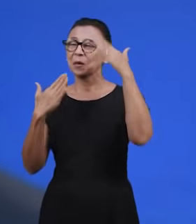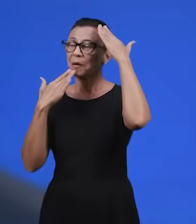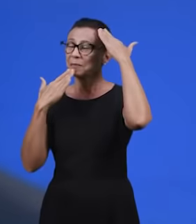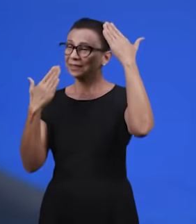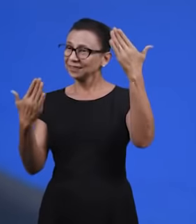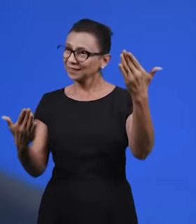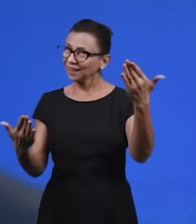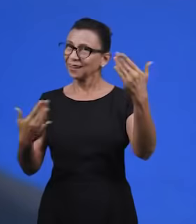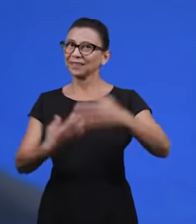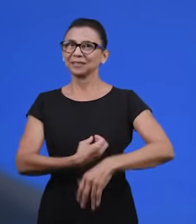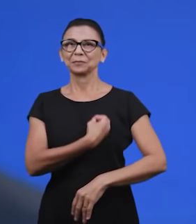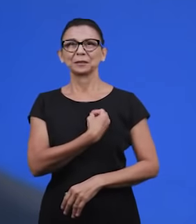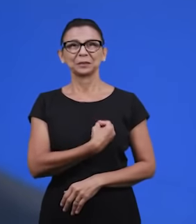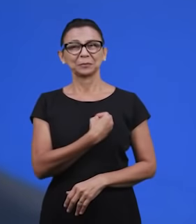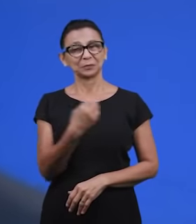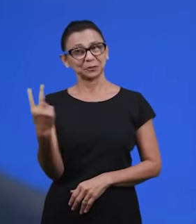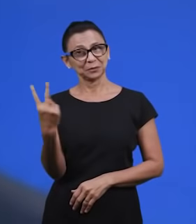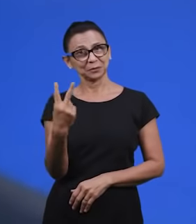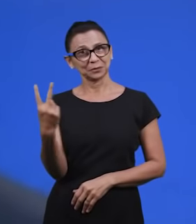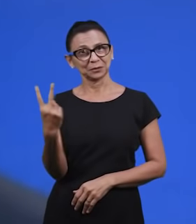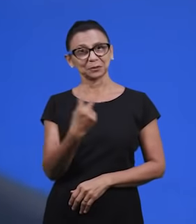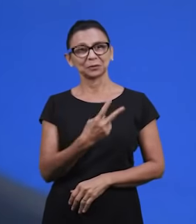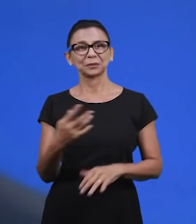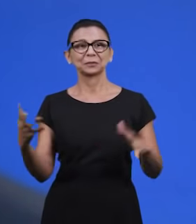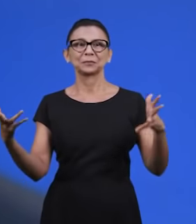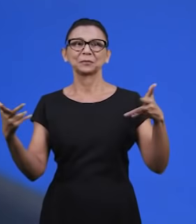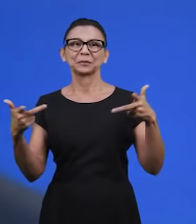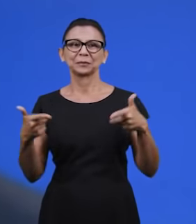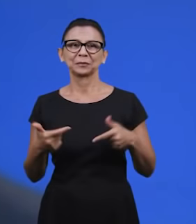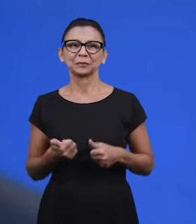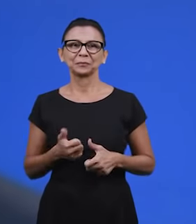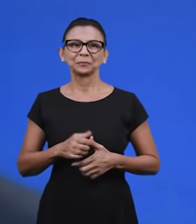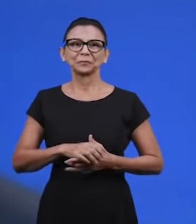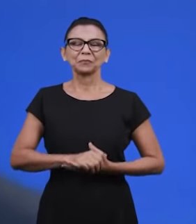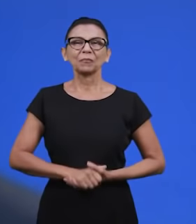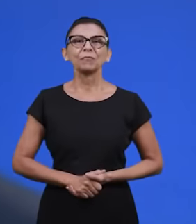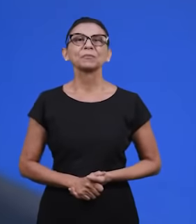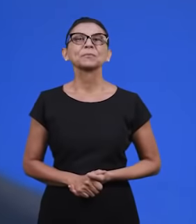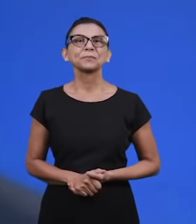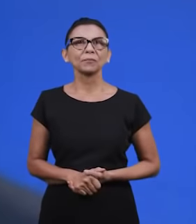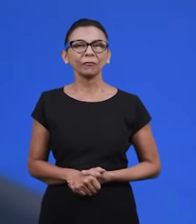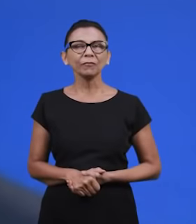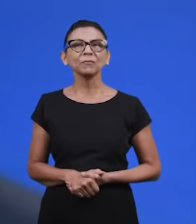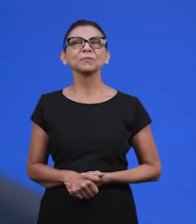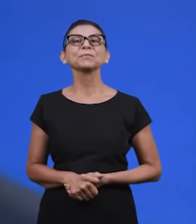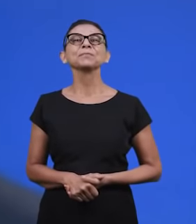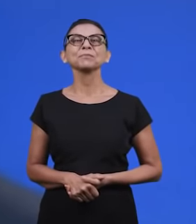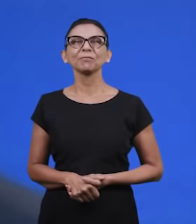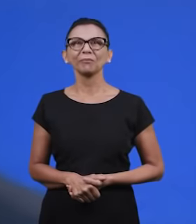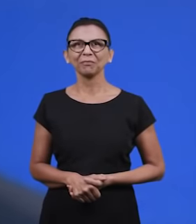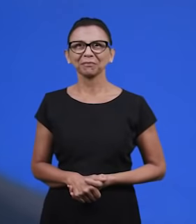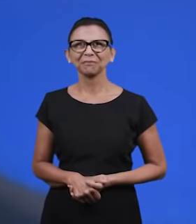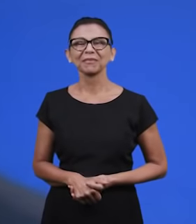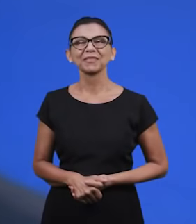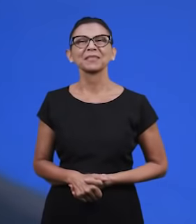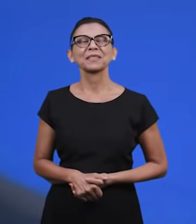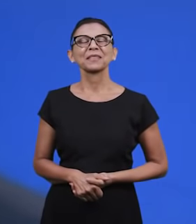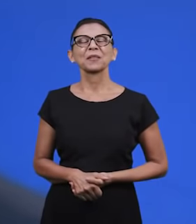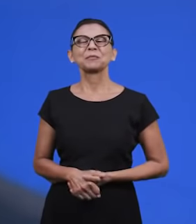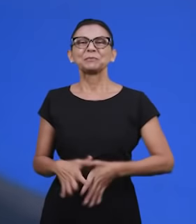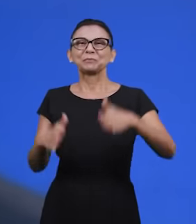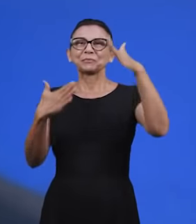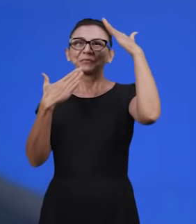obrigado, Ema e Delfina, pela participação muito maravilhosa de vocês na resposta a essa pergunta. E também